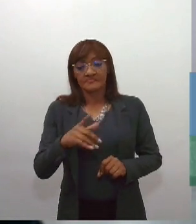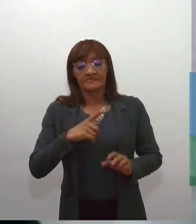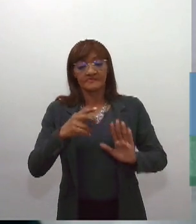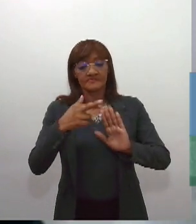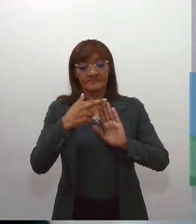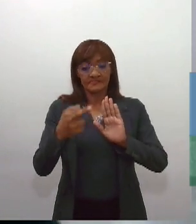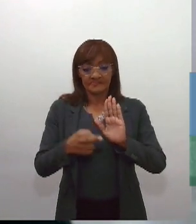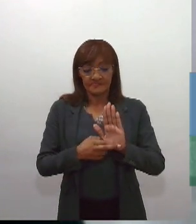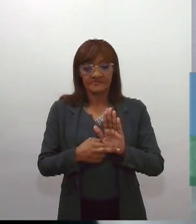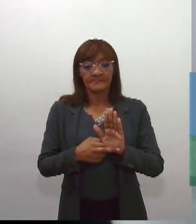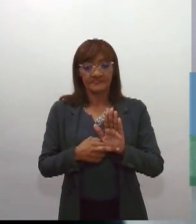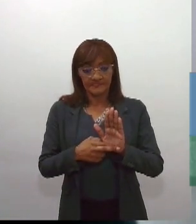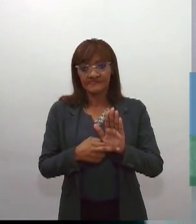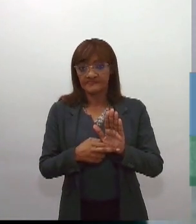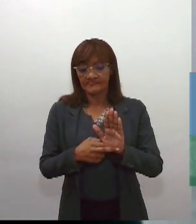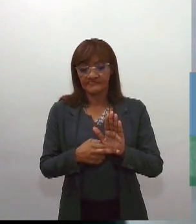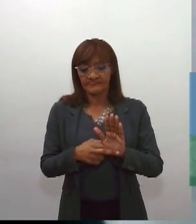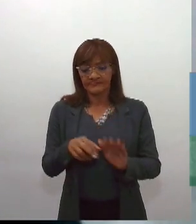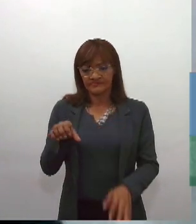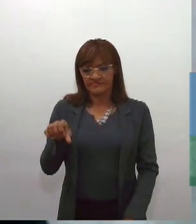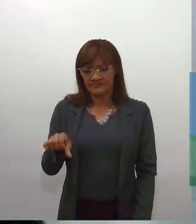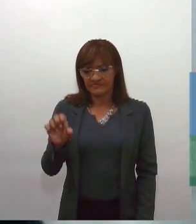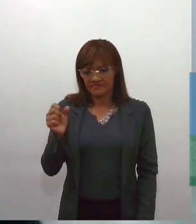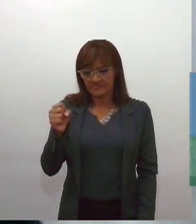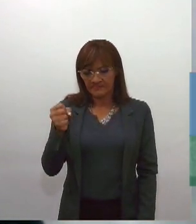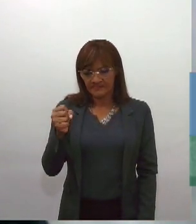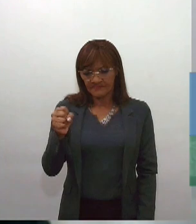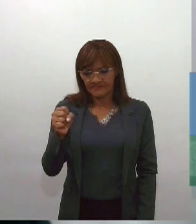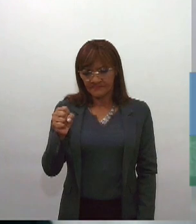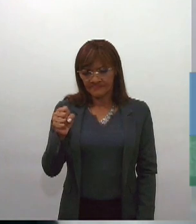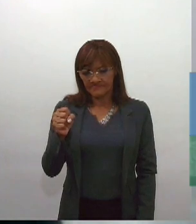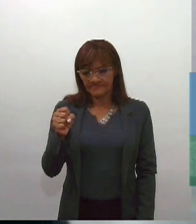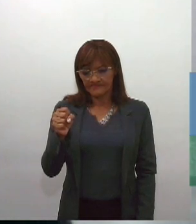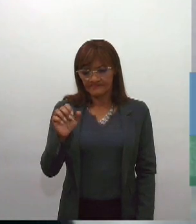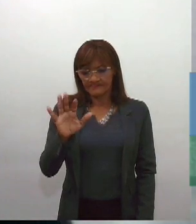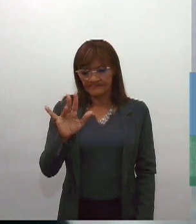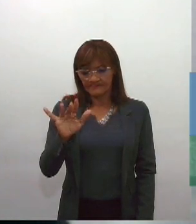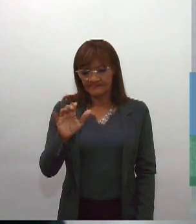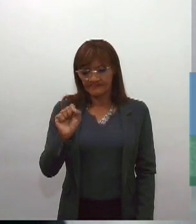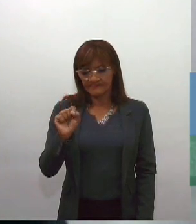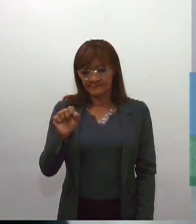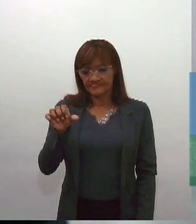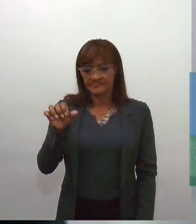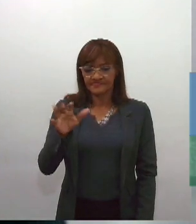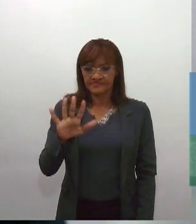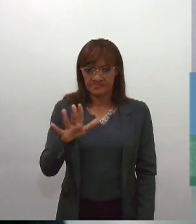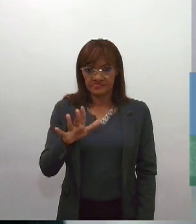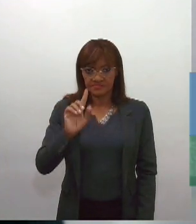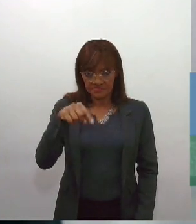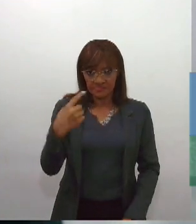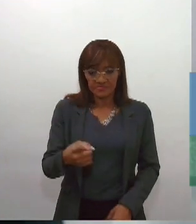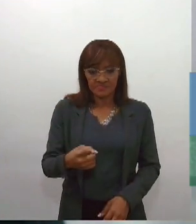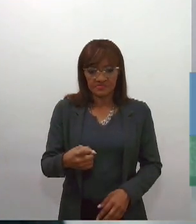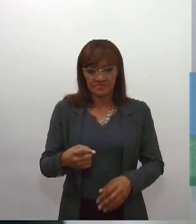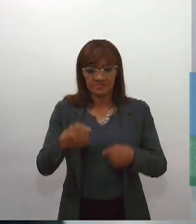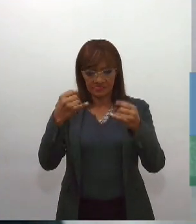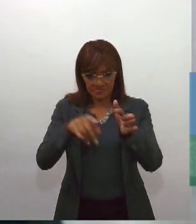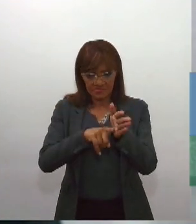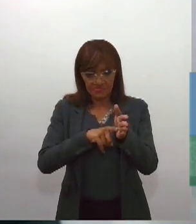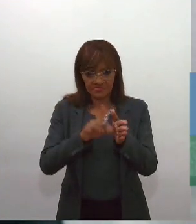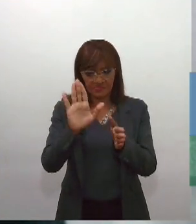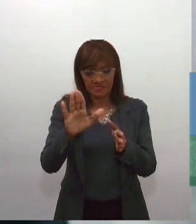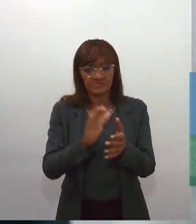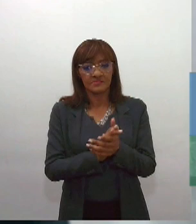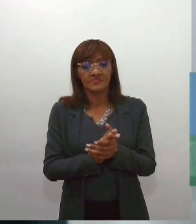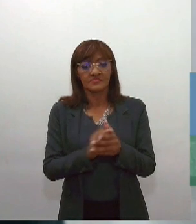9869, depois quem estiver não escutando consulta, basta colocar no Google. A lei